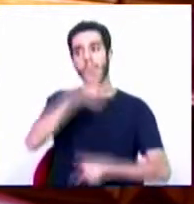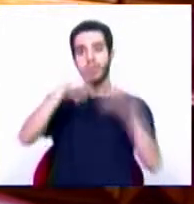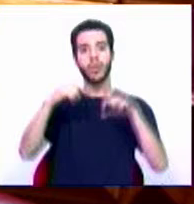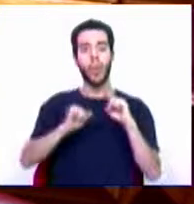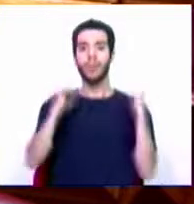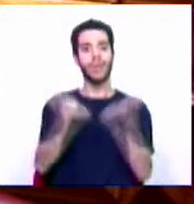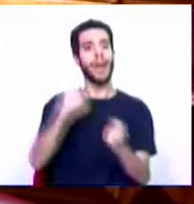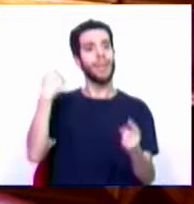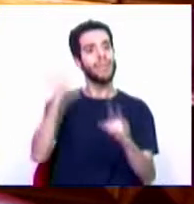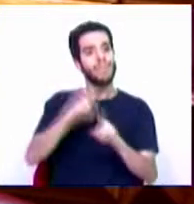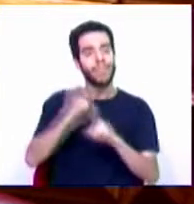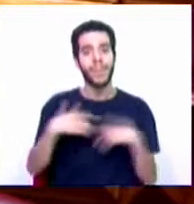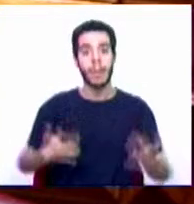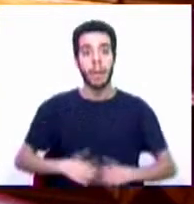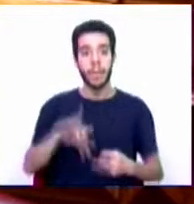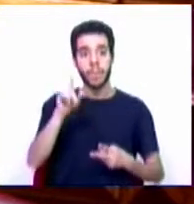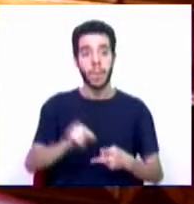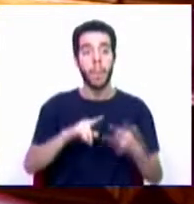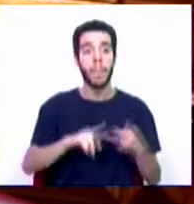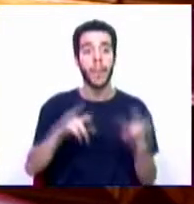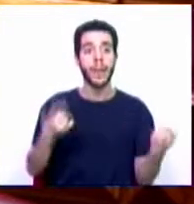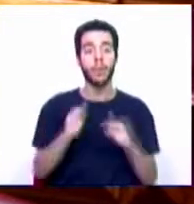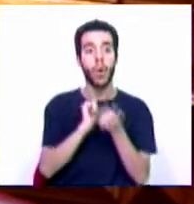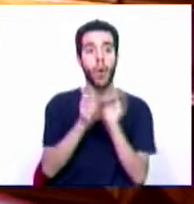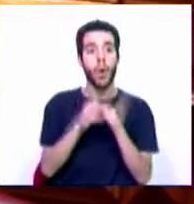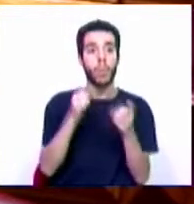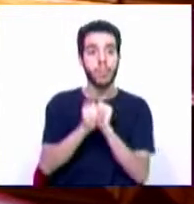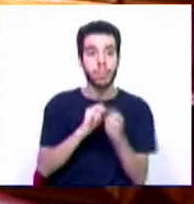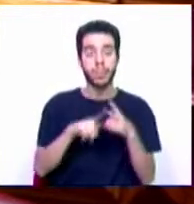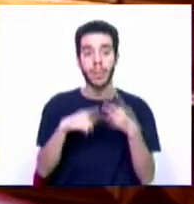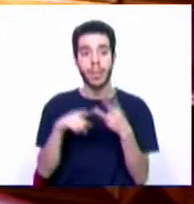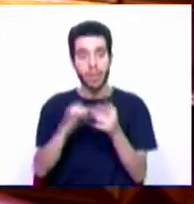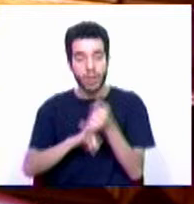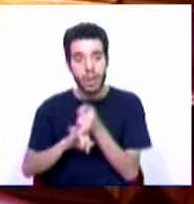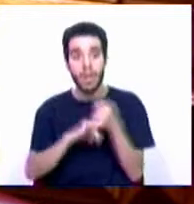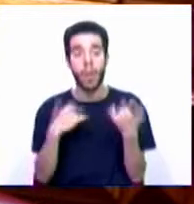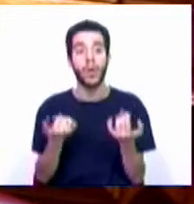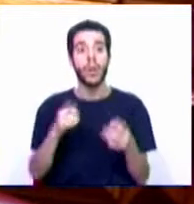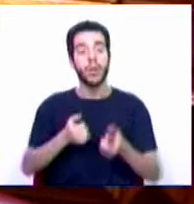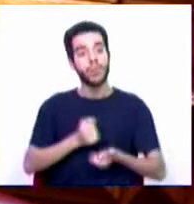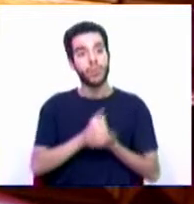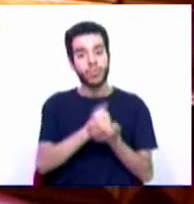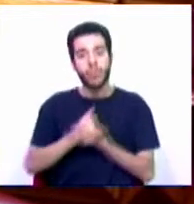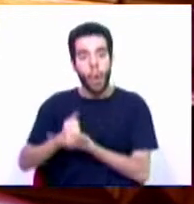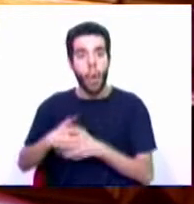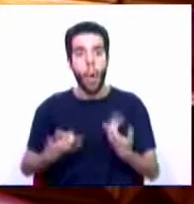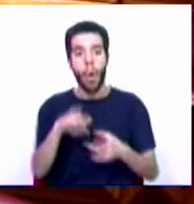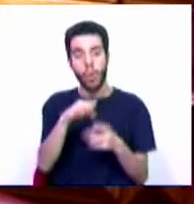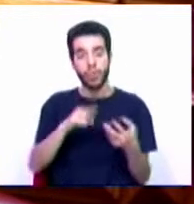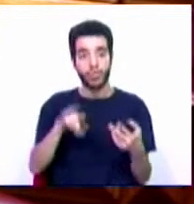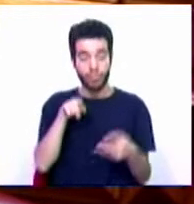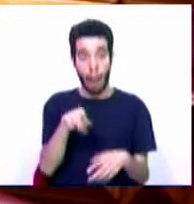foi dirigente associativo da Casa do Povo do Turcifal e do seu grupo desportivo, da Associação de Socorros da Freguesia do Turcifal, do Sport Club União